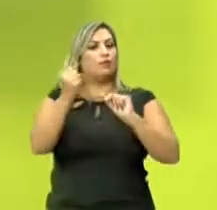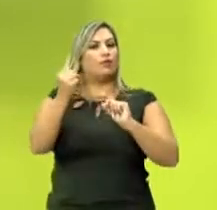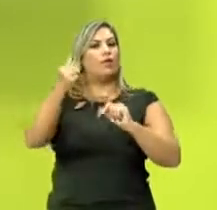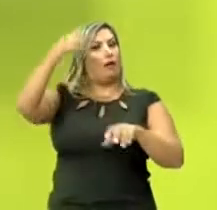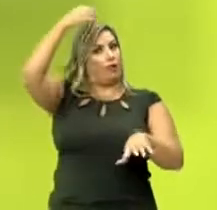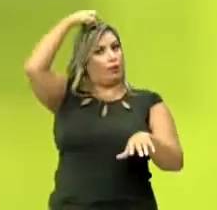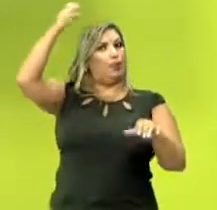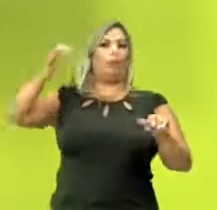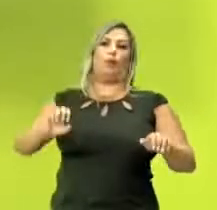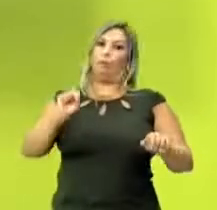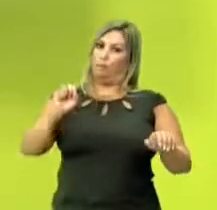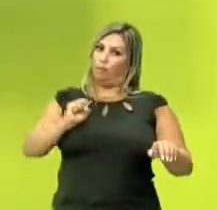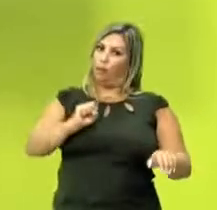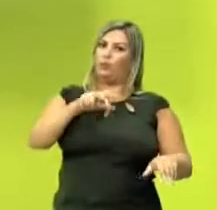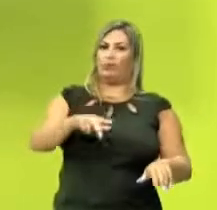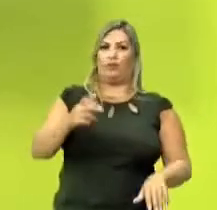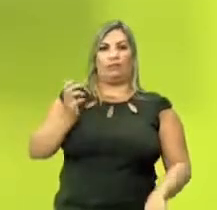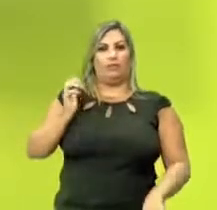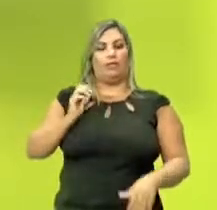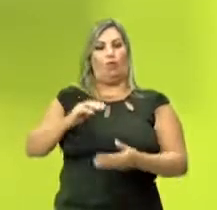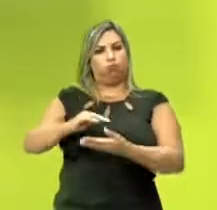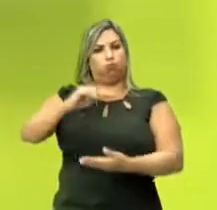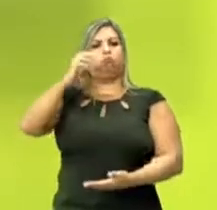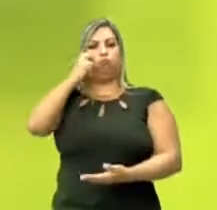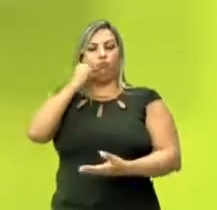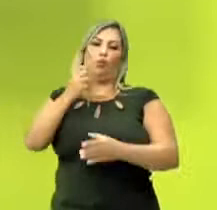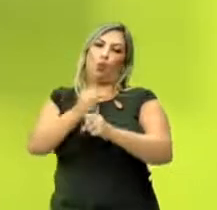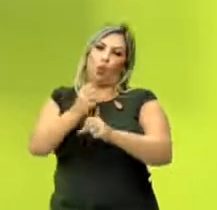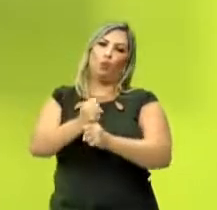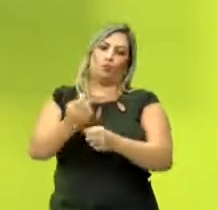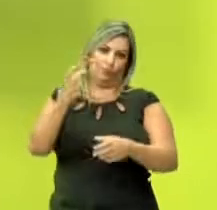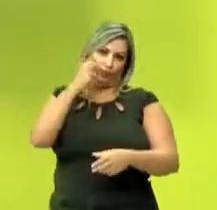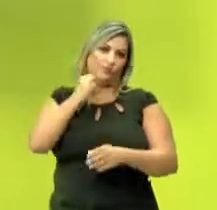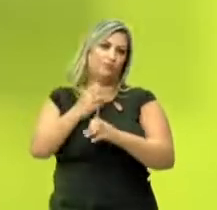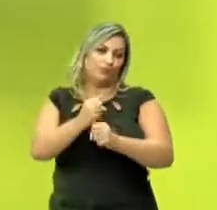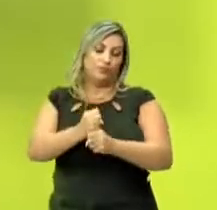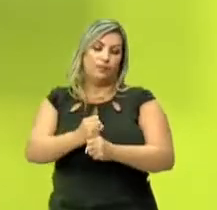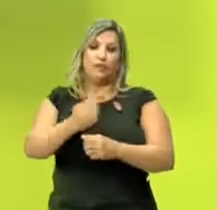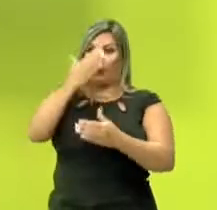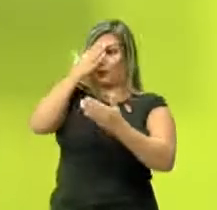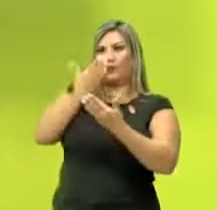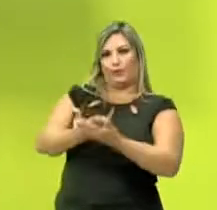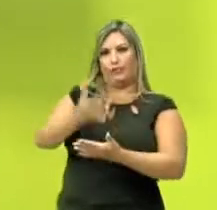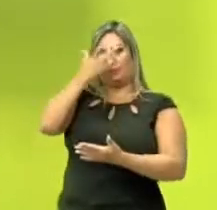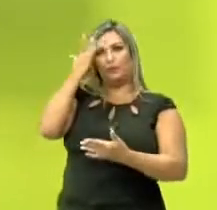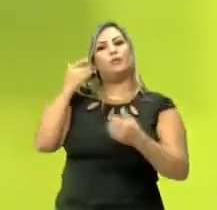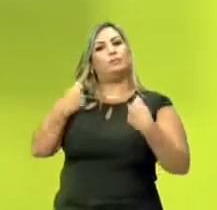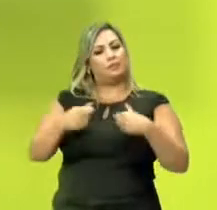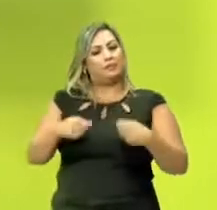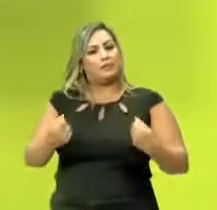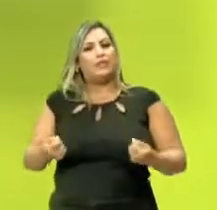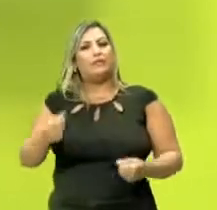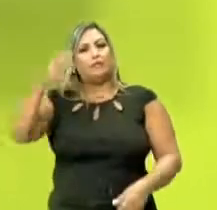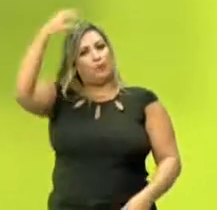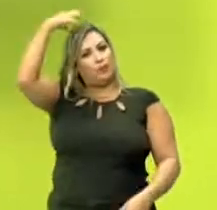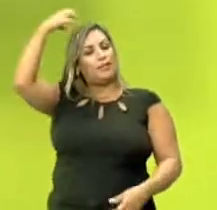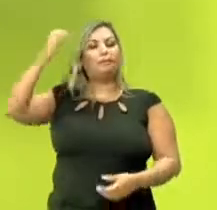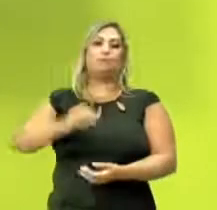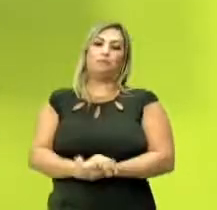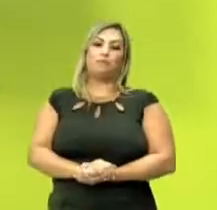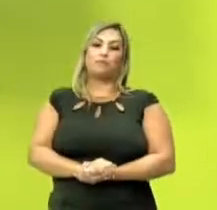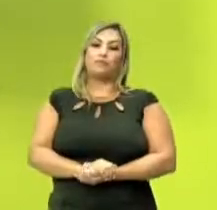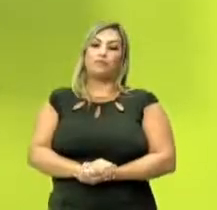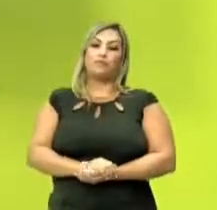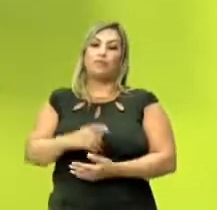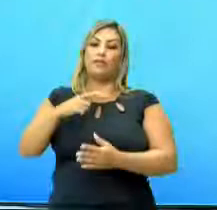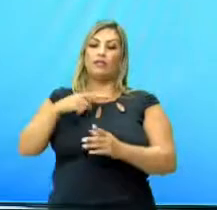coroa portuguesa parte da riqueza, tá? Então, por isso que tinha que ser pessoa de confiança do rei de Portugal. Então,